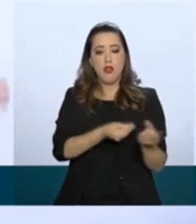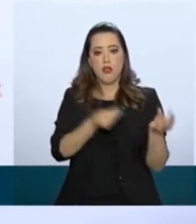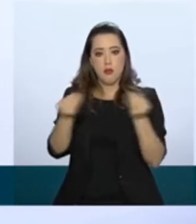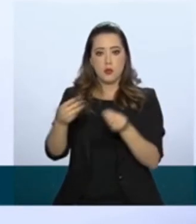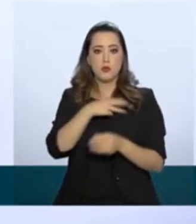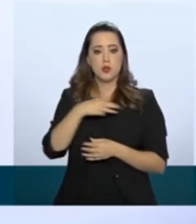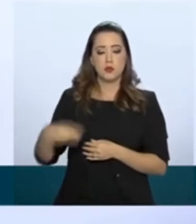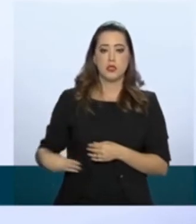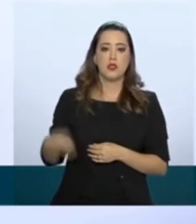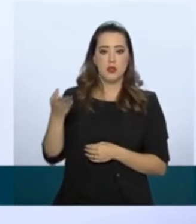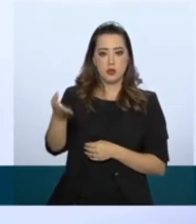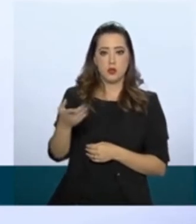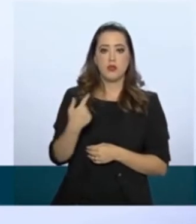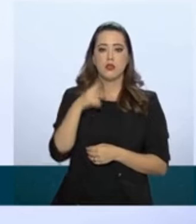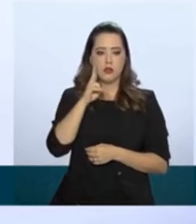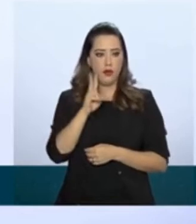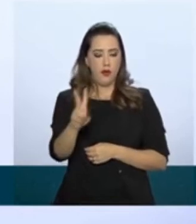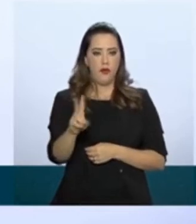o problema aí é para cima dela.